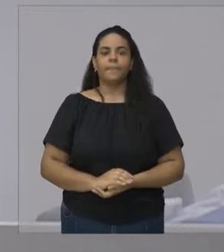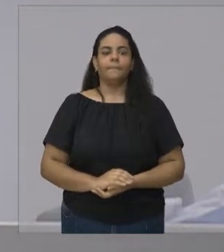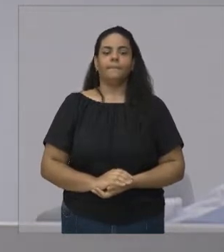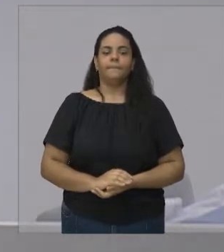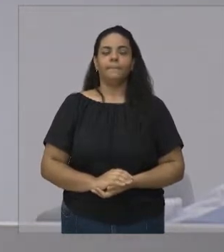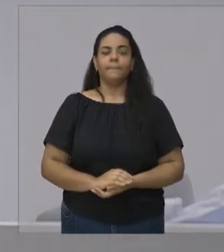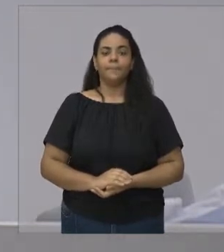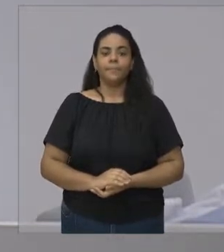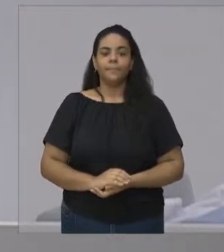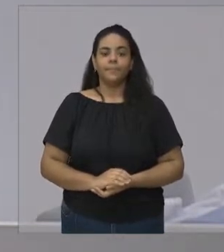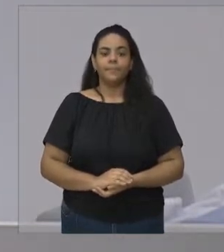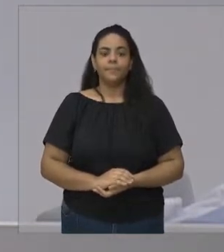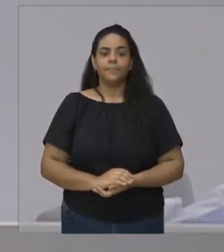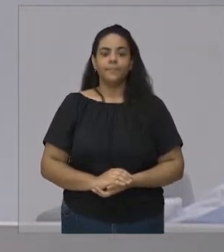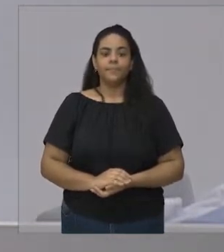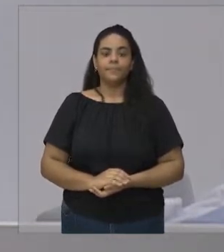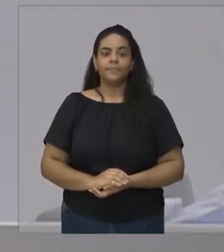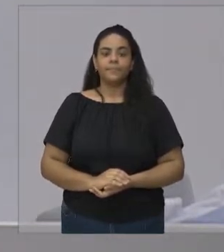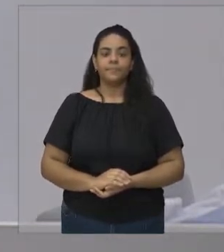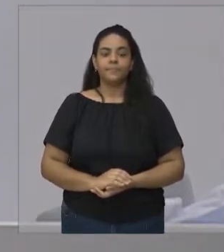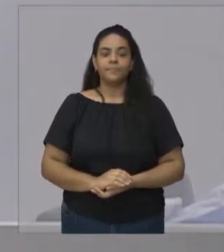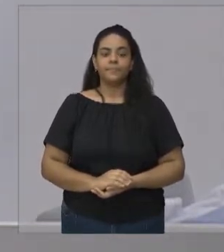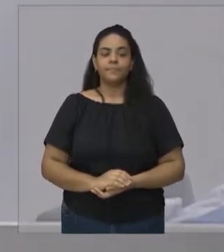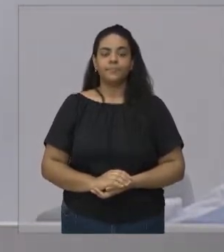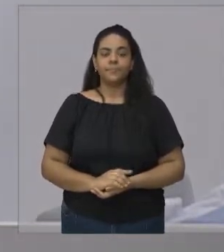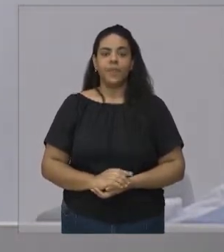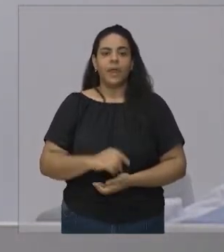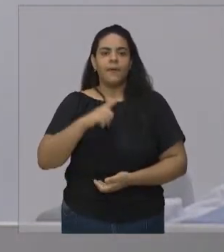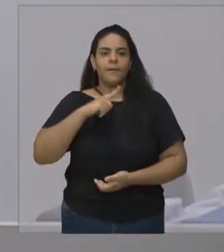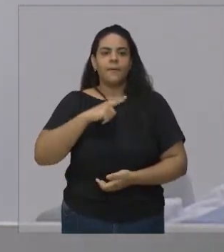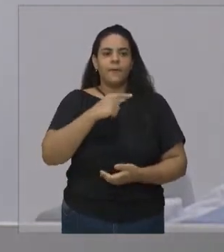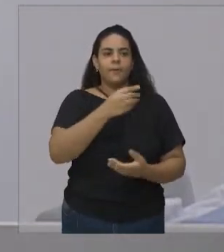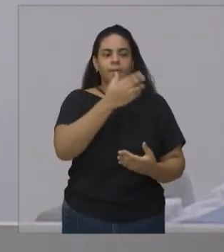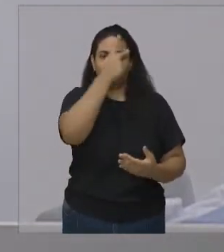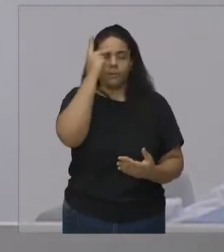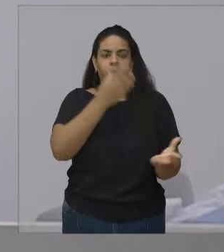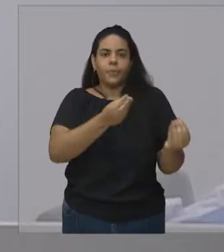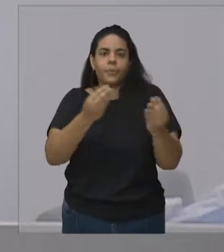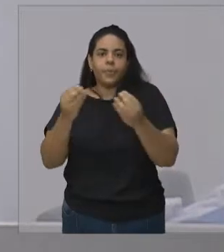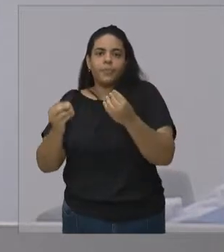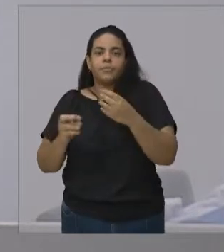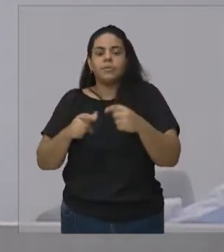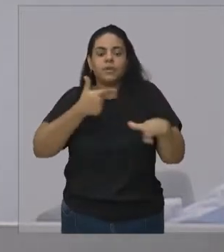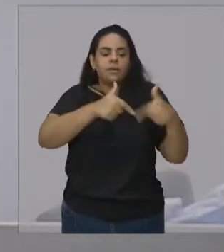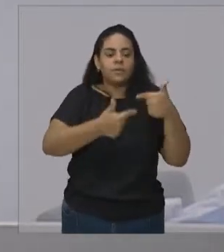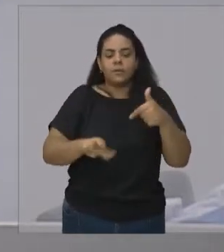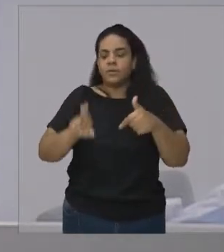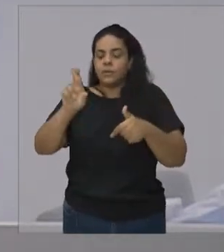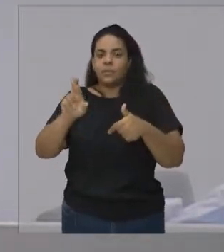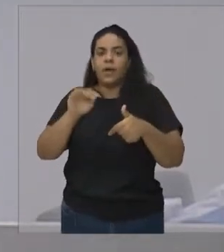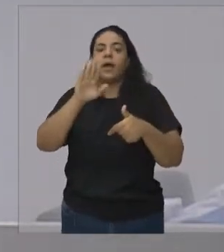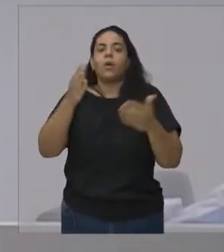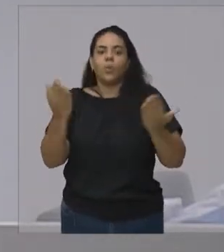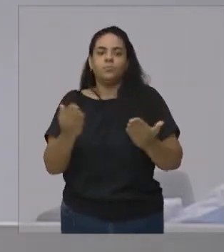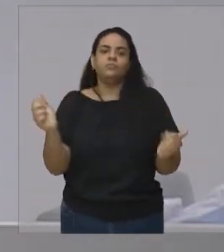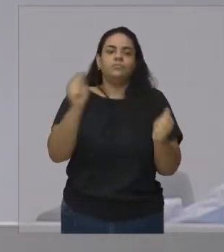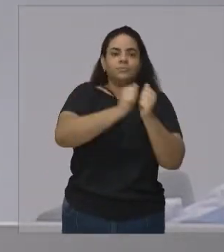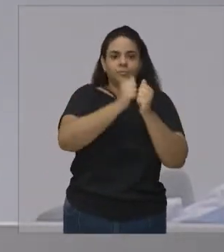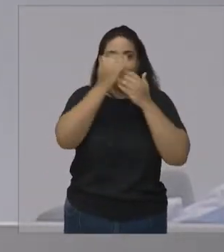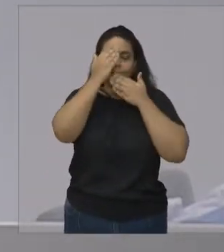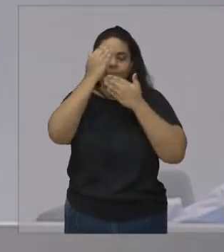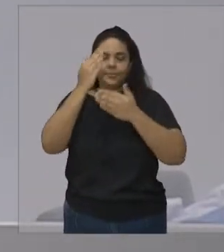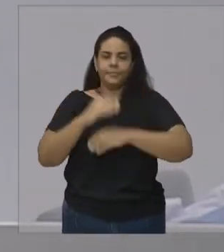correspondendo às suas áreas de atuação. Beto, eu gostaria,